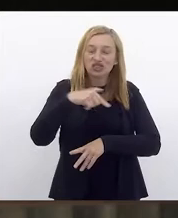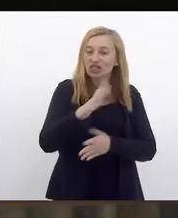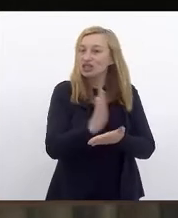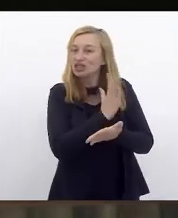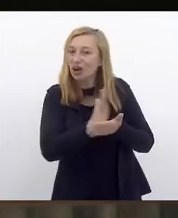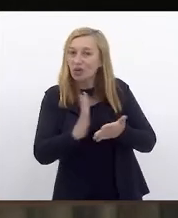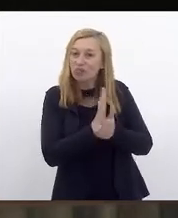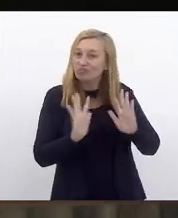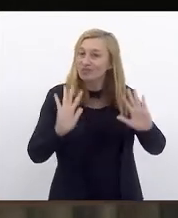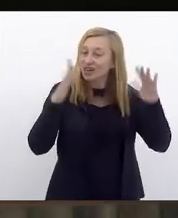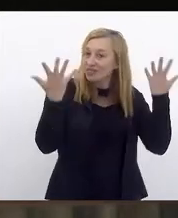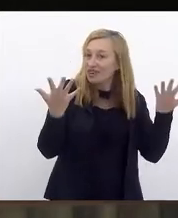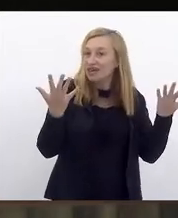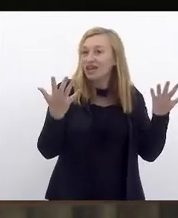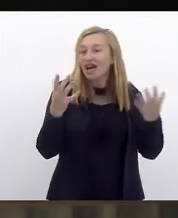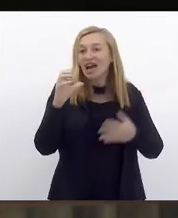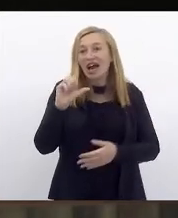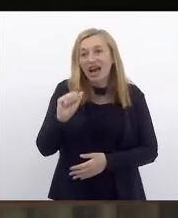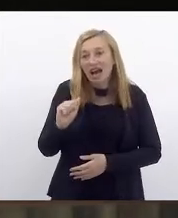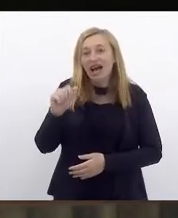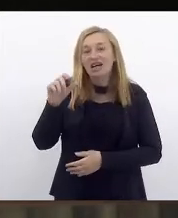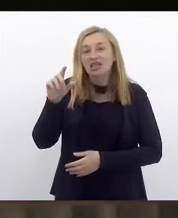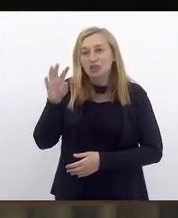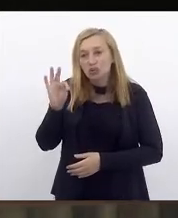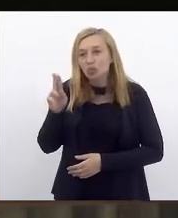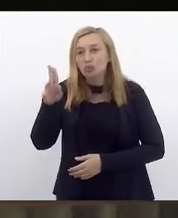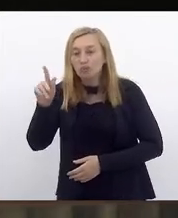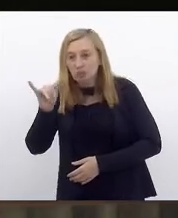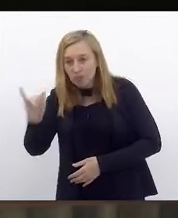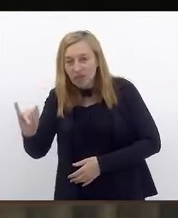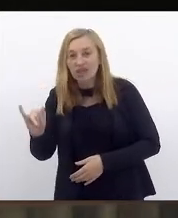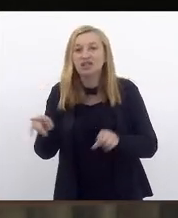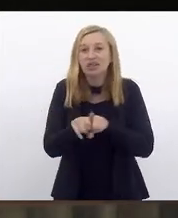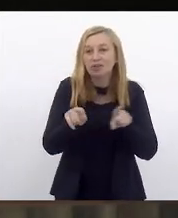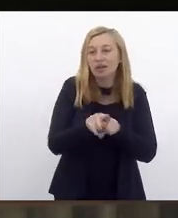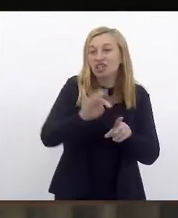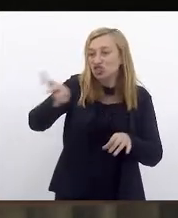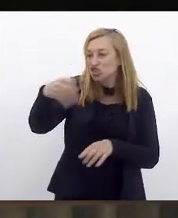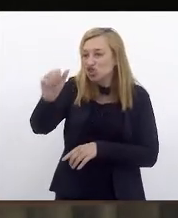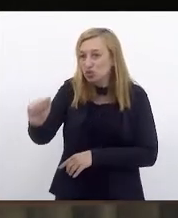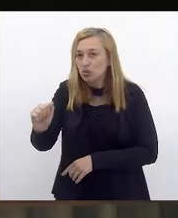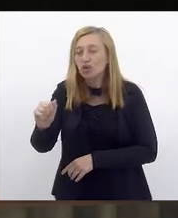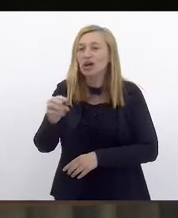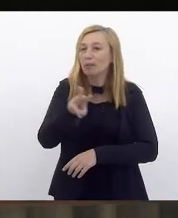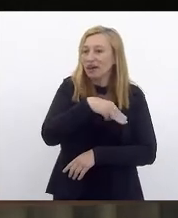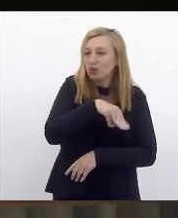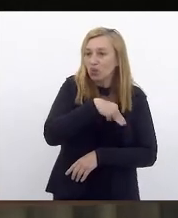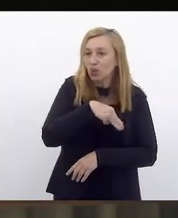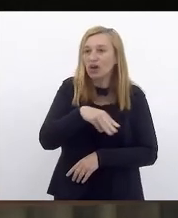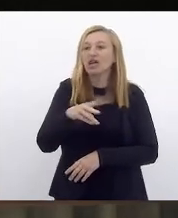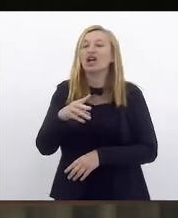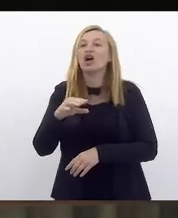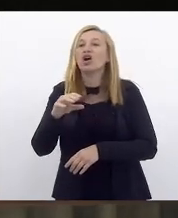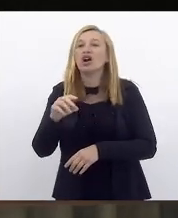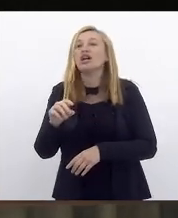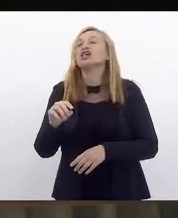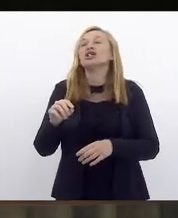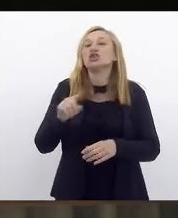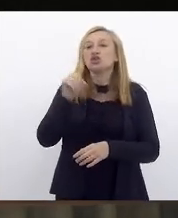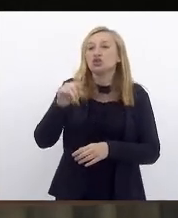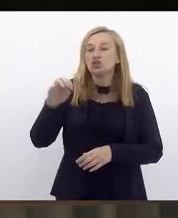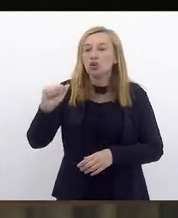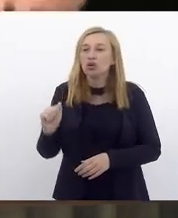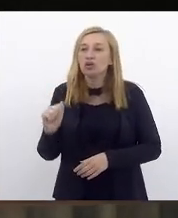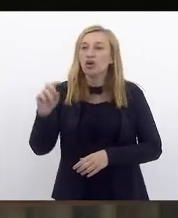deles. Catumbi, Natijuca, na zona norte da cidade, Madureira, Oswaldo Cruz, na zona oeste,